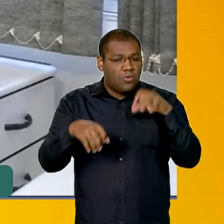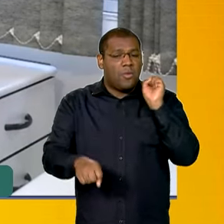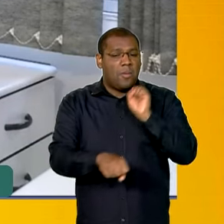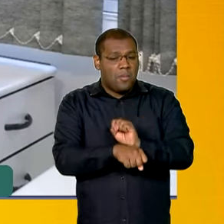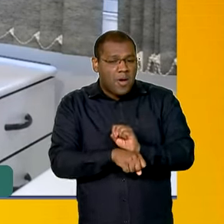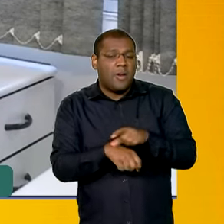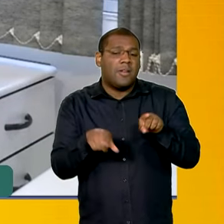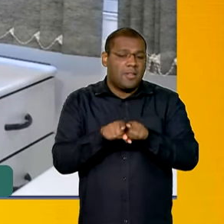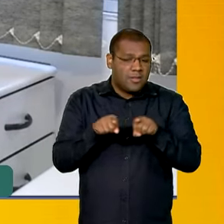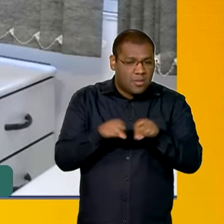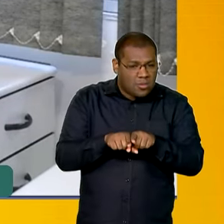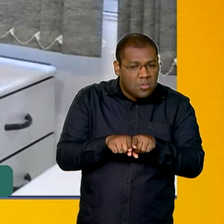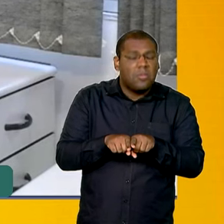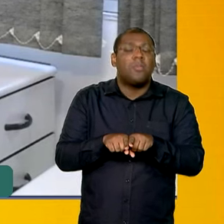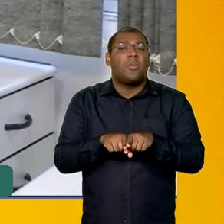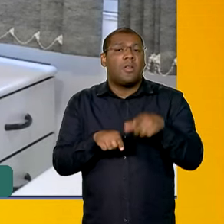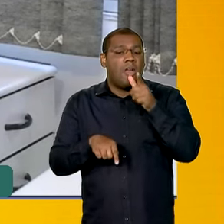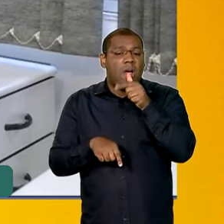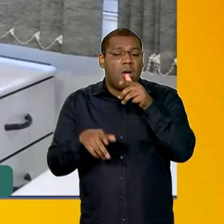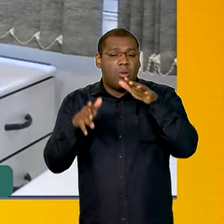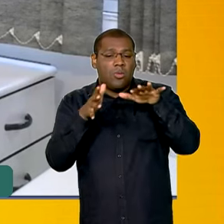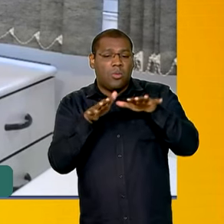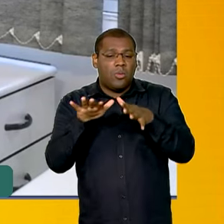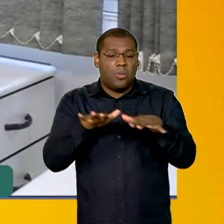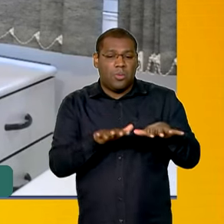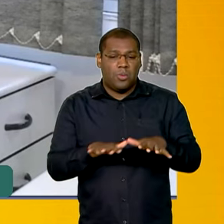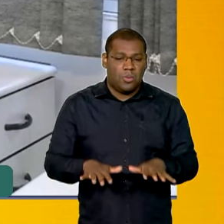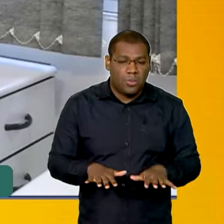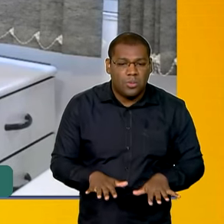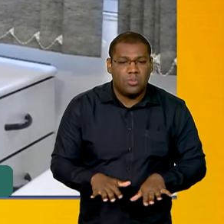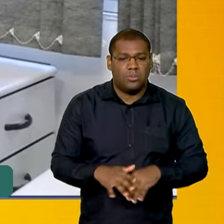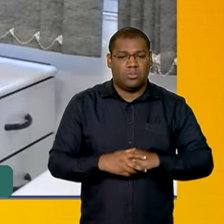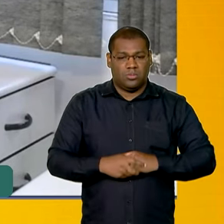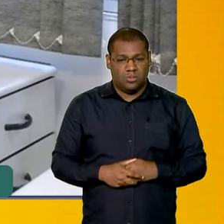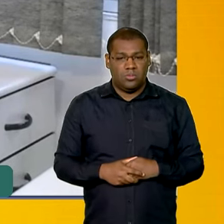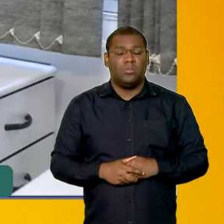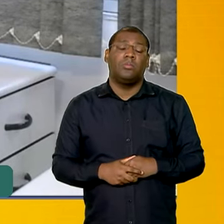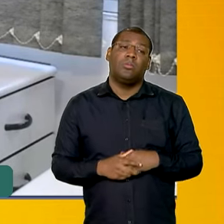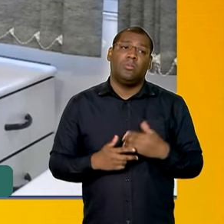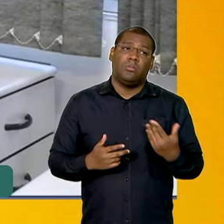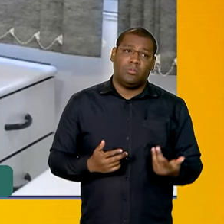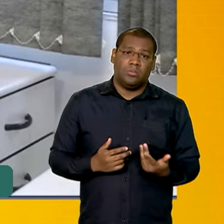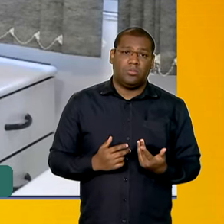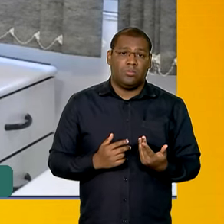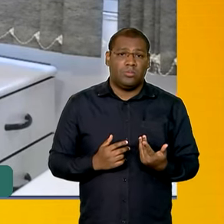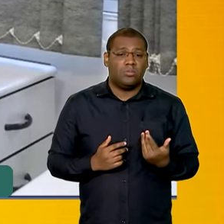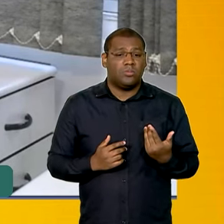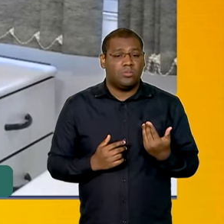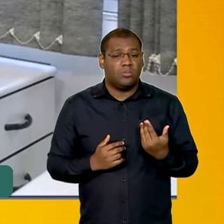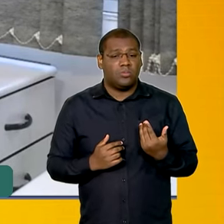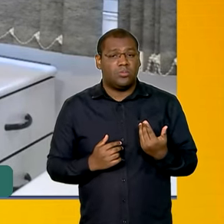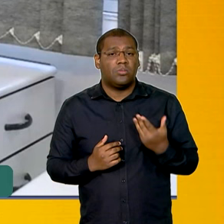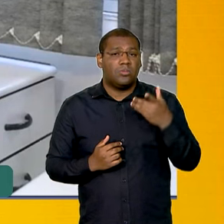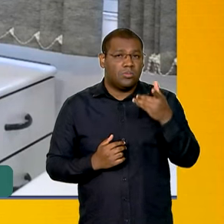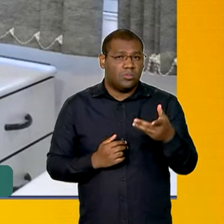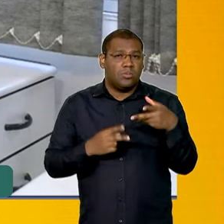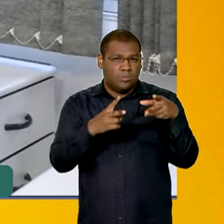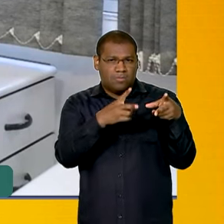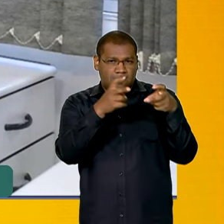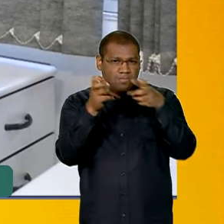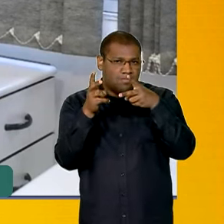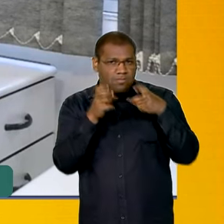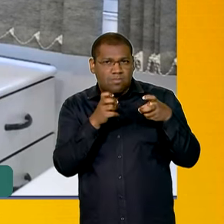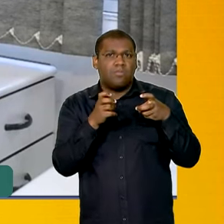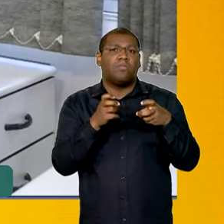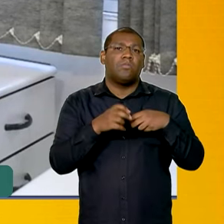A gente mantém uma equipe própria trabalhando na modelagem e tração dessas estimativas e também trabalha intimamente ligada à